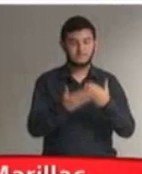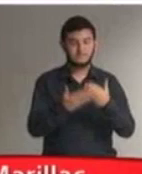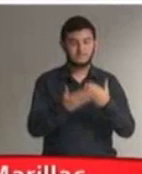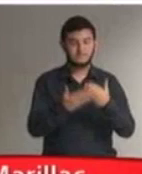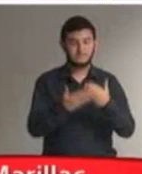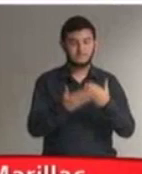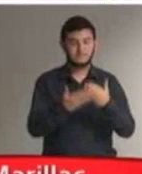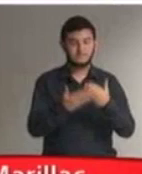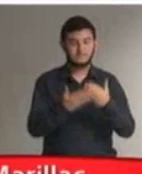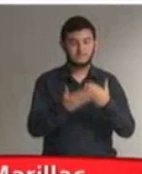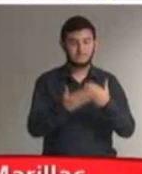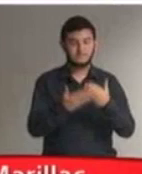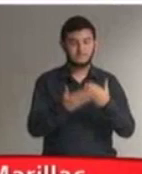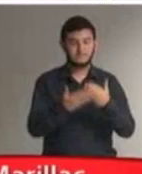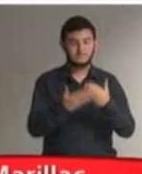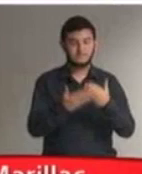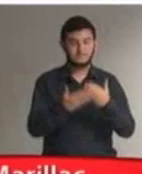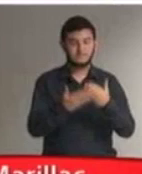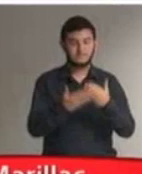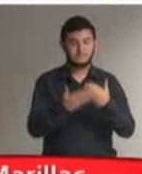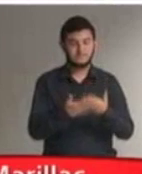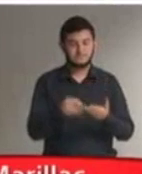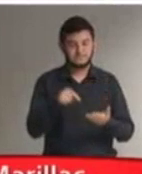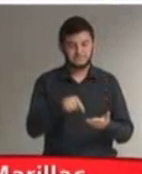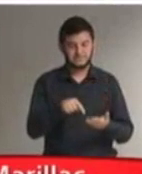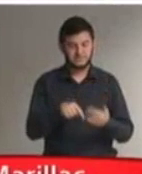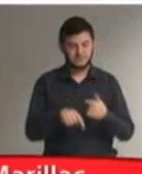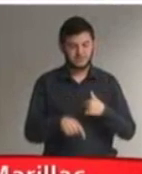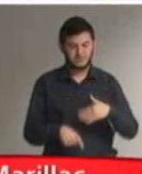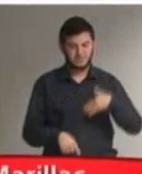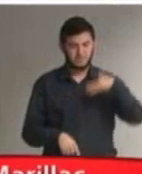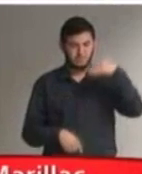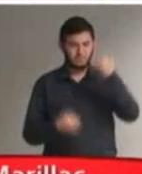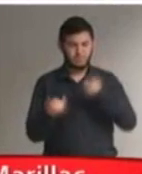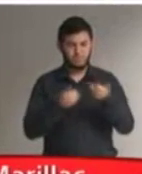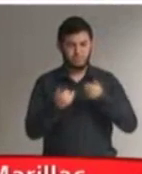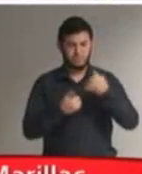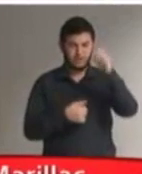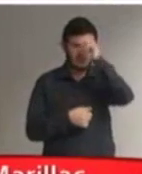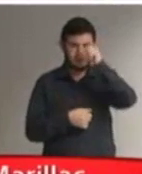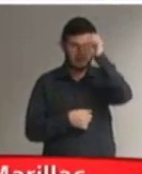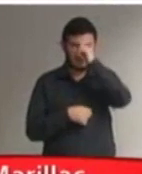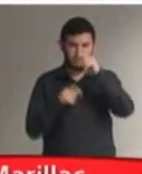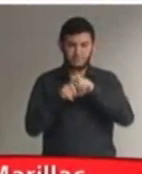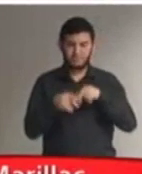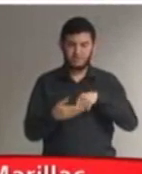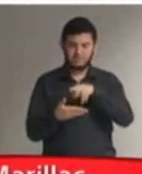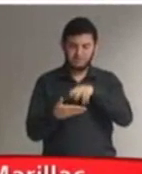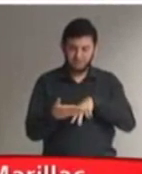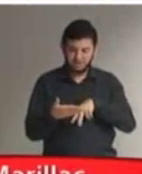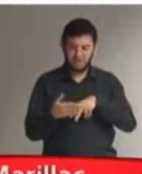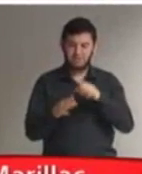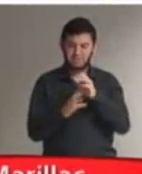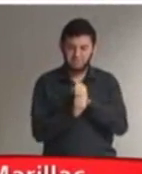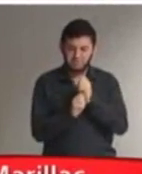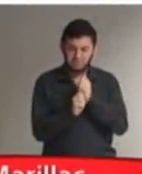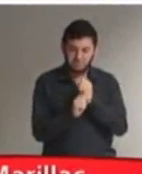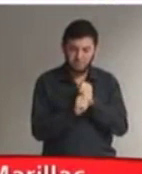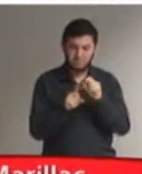tela, homem intérprete de libras. Sei ler, claro. Somo e subtraio os números. Multiplico,